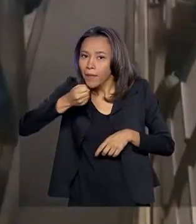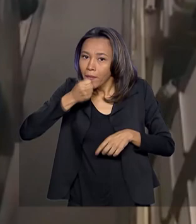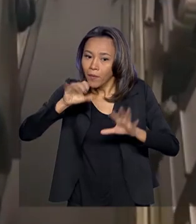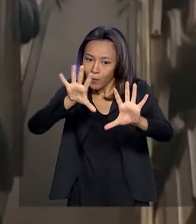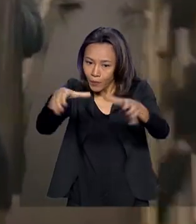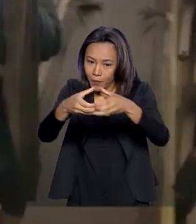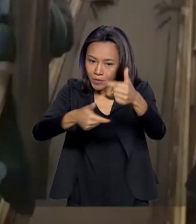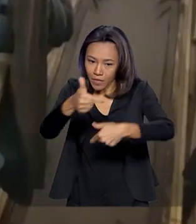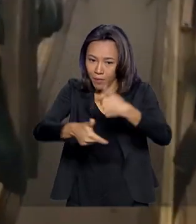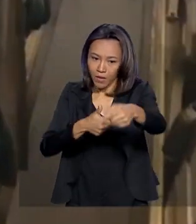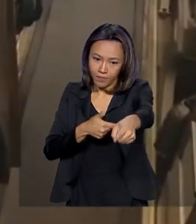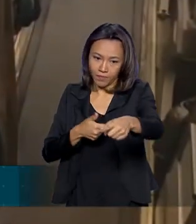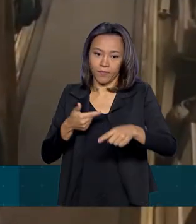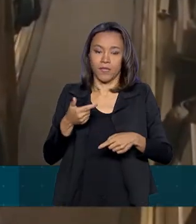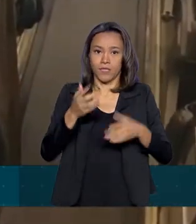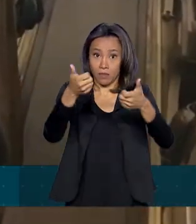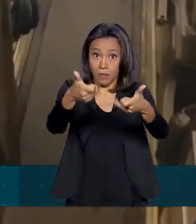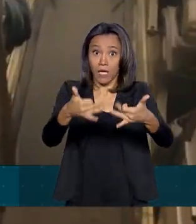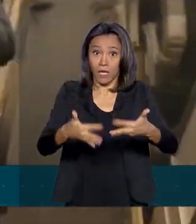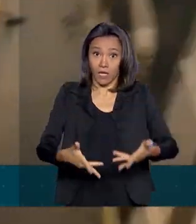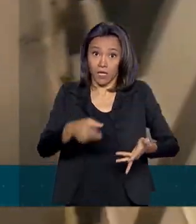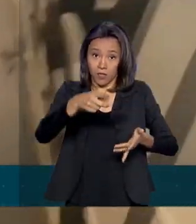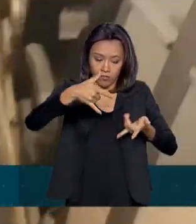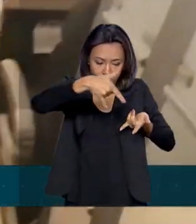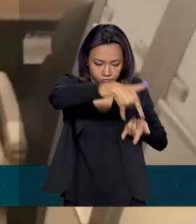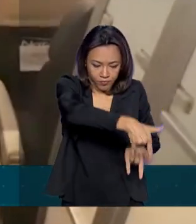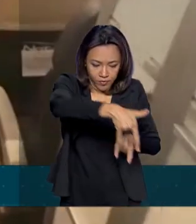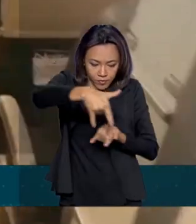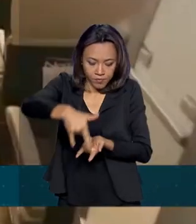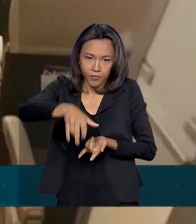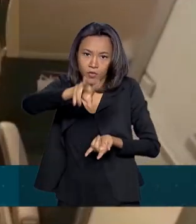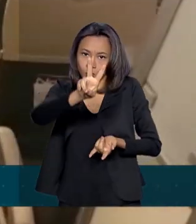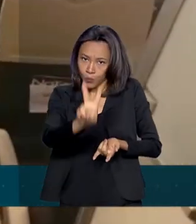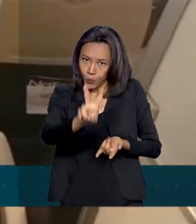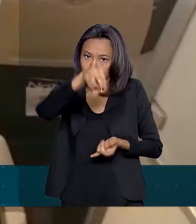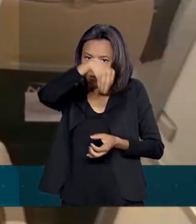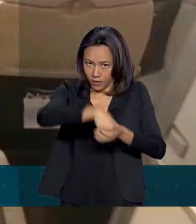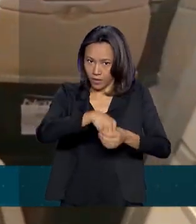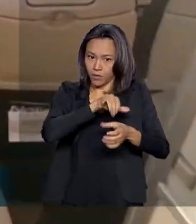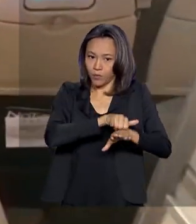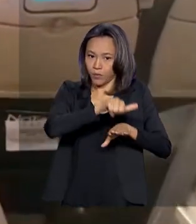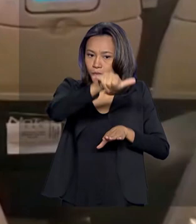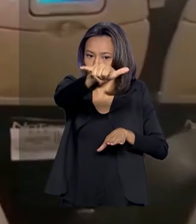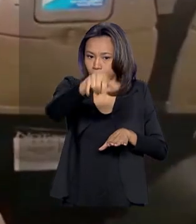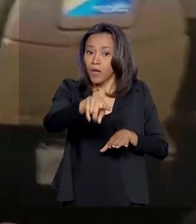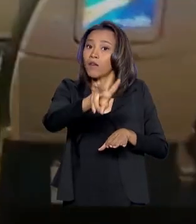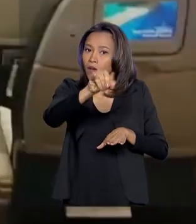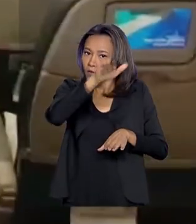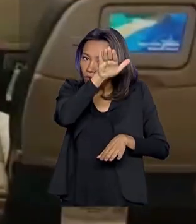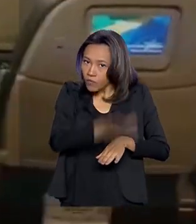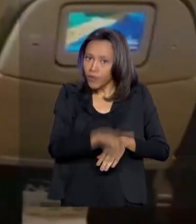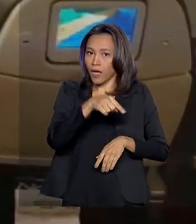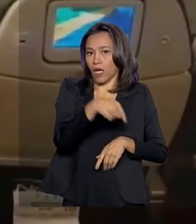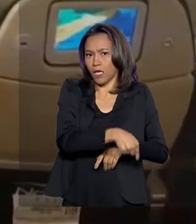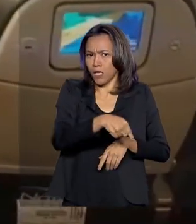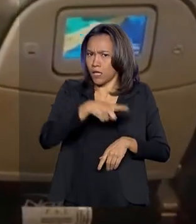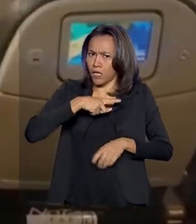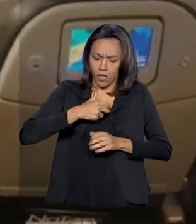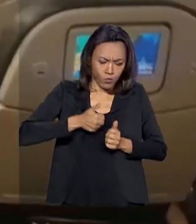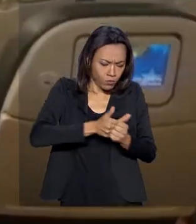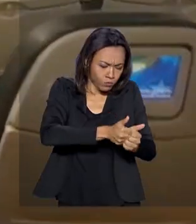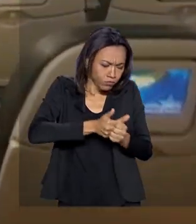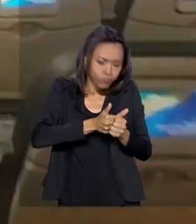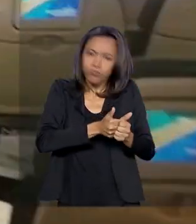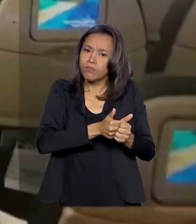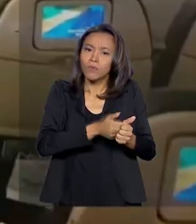Aqui são duas marcas improvisadas na aeronave e eles ficarão alojados aqui, tendo todo o acompanhamento